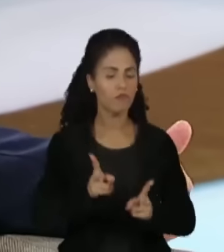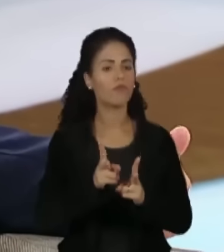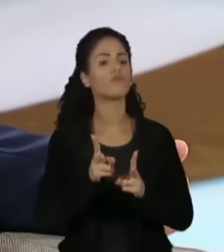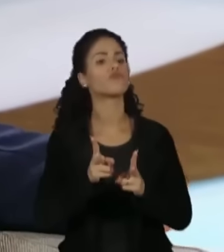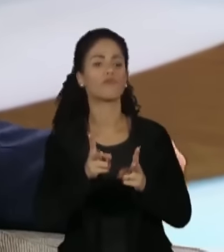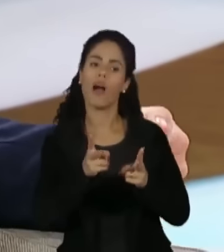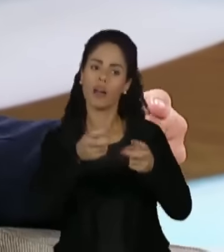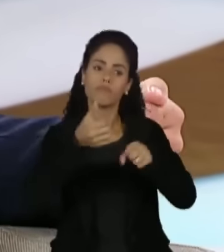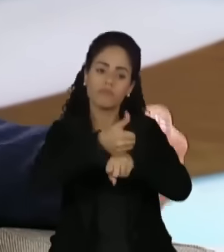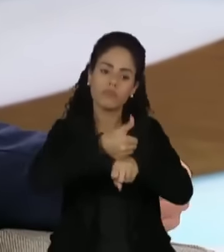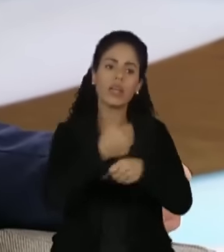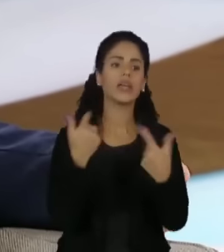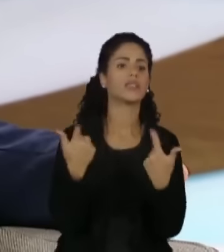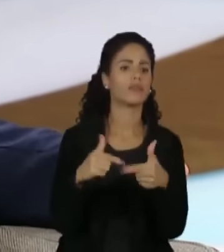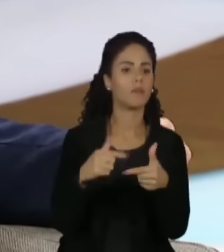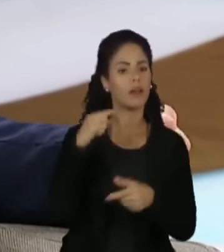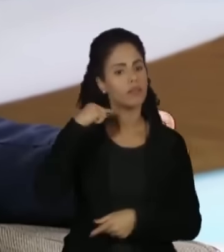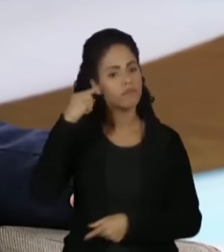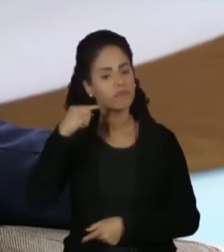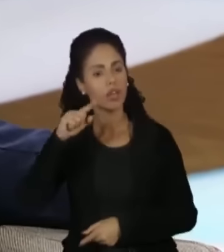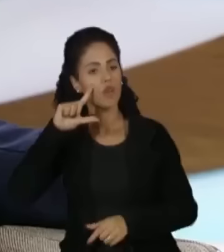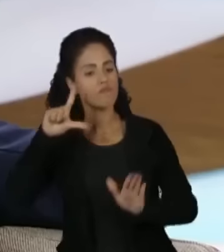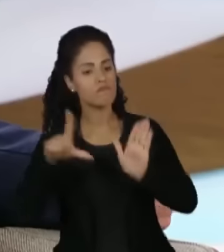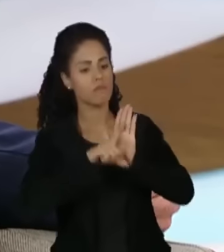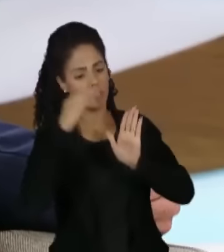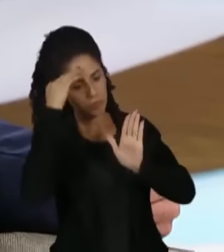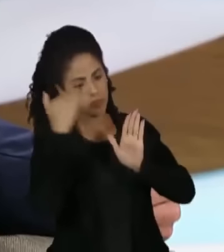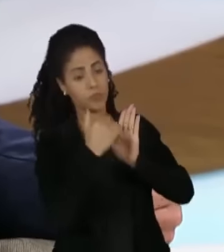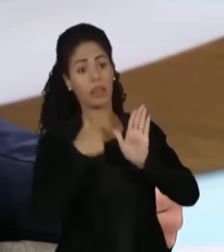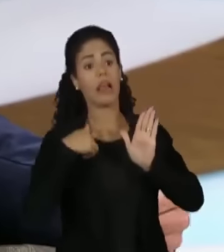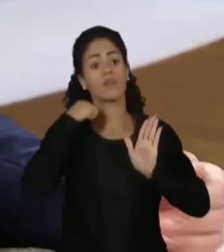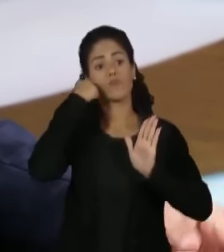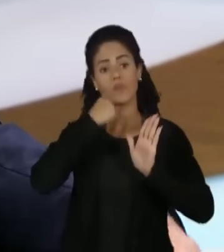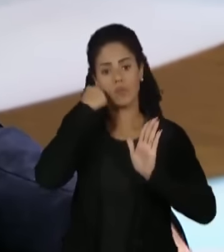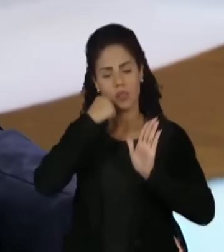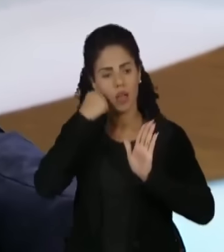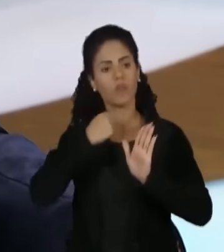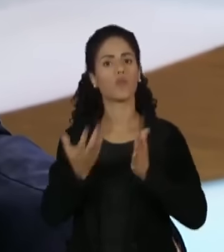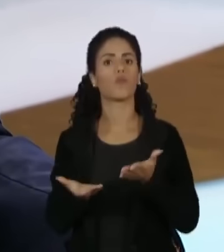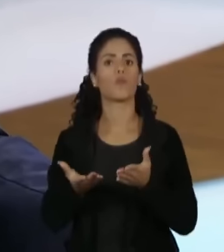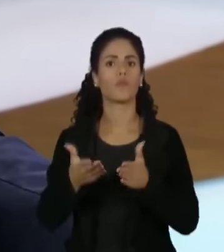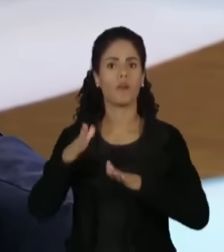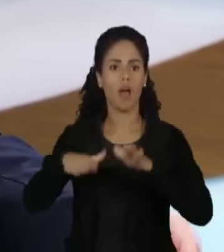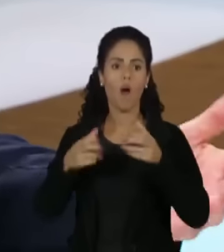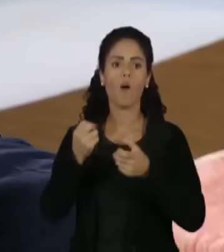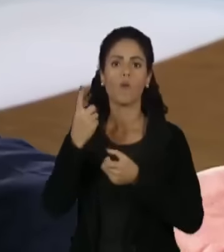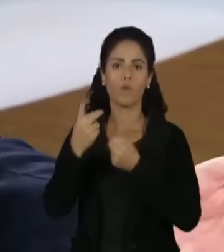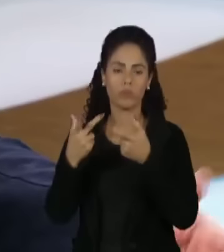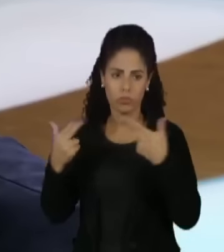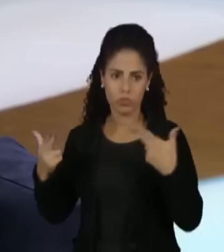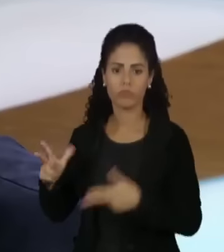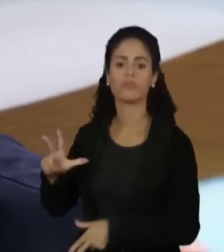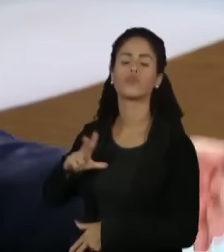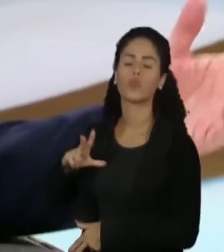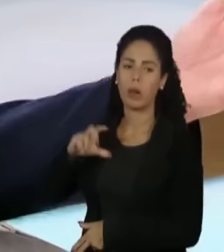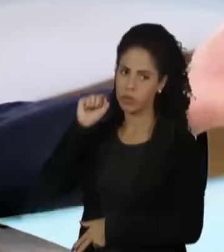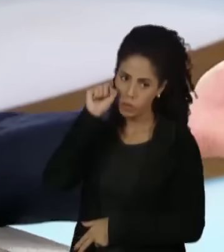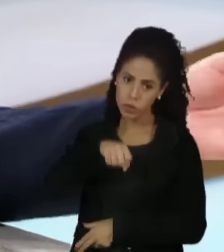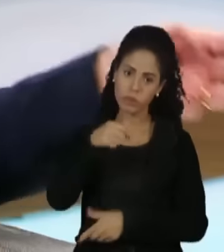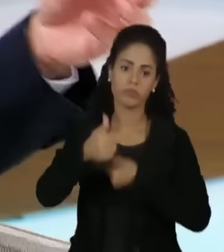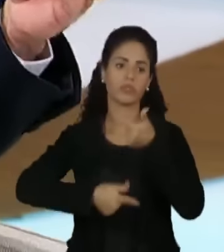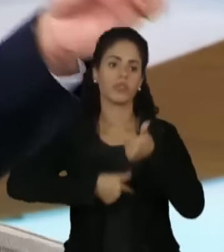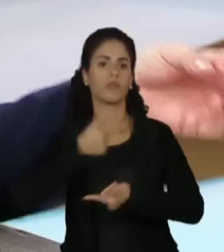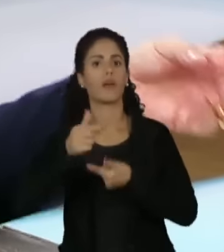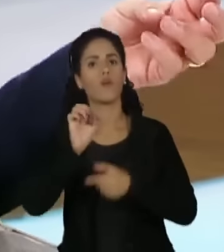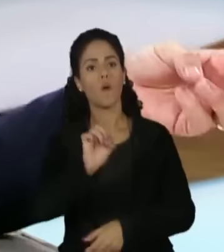sempre dentro da lei. Eu sou senador, eu não tenho impedimento para advogar em causas privadas, eu não posso advogar em questões que